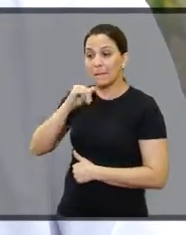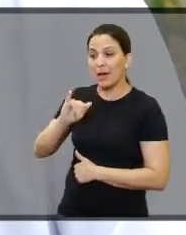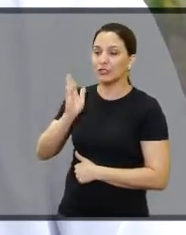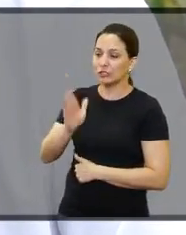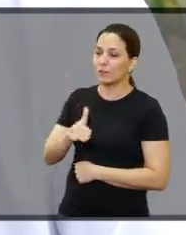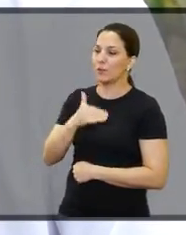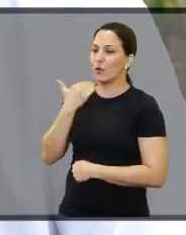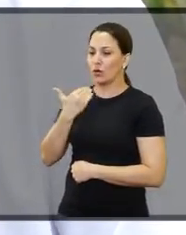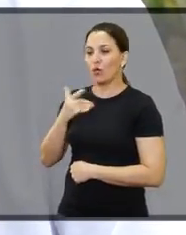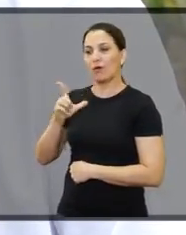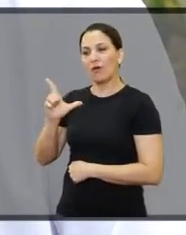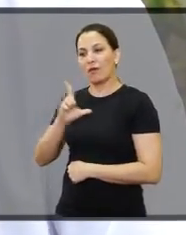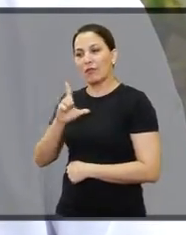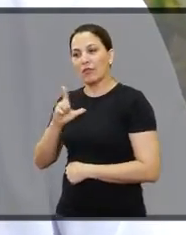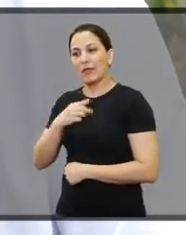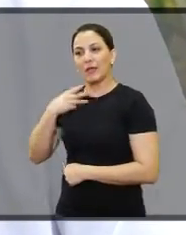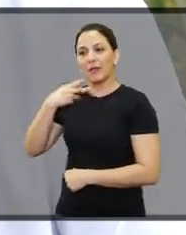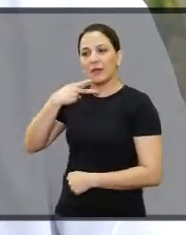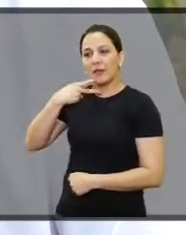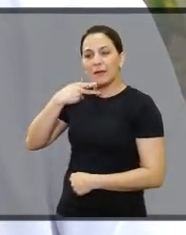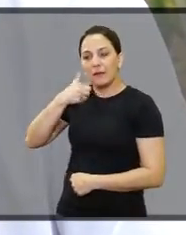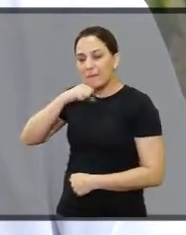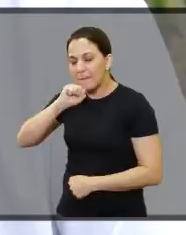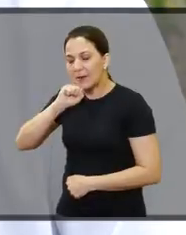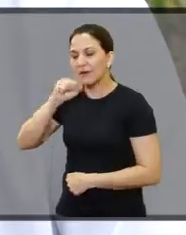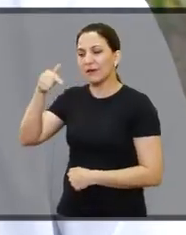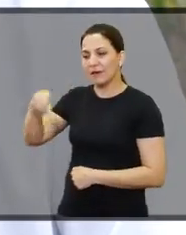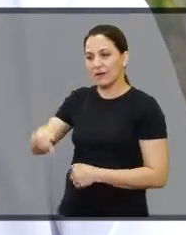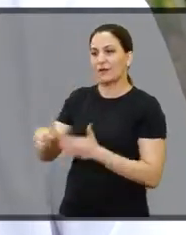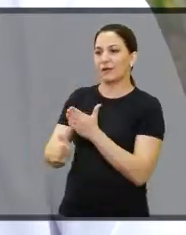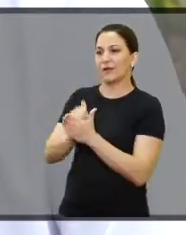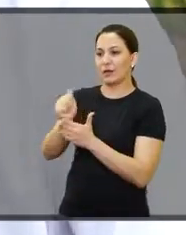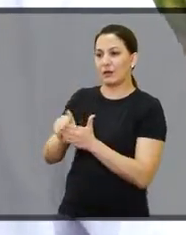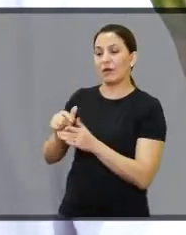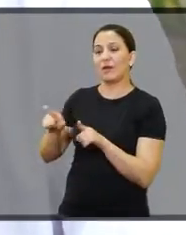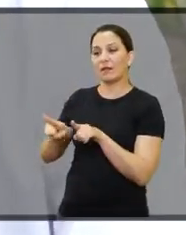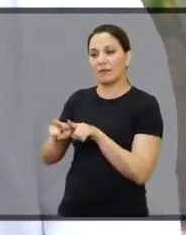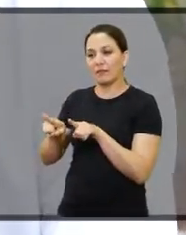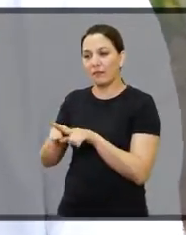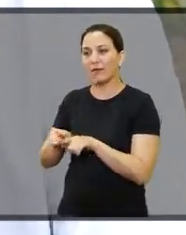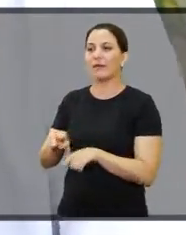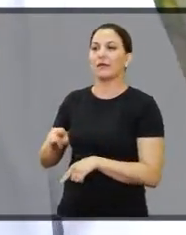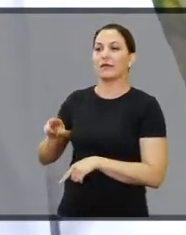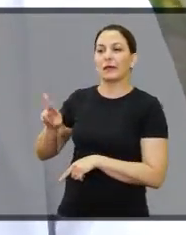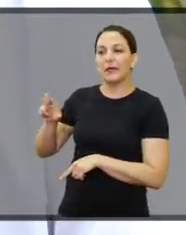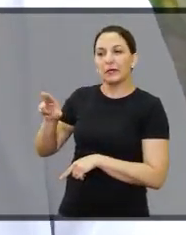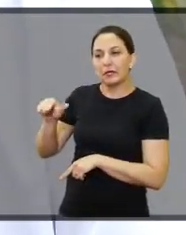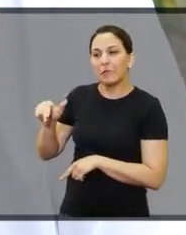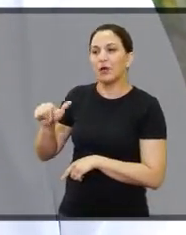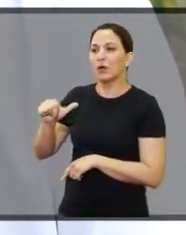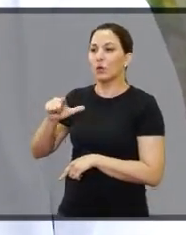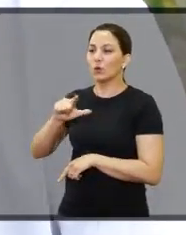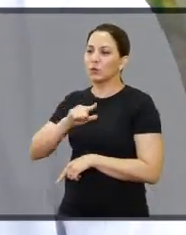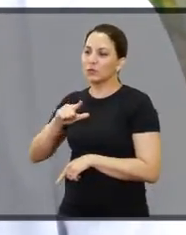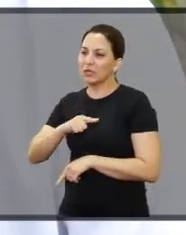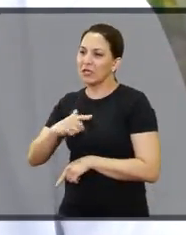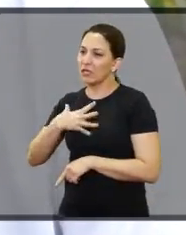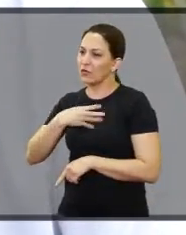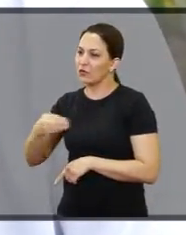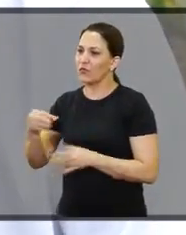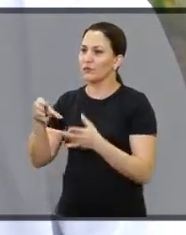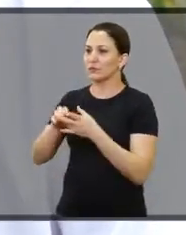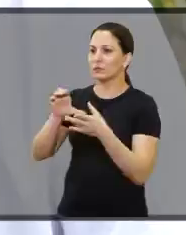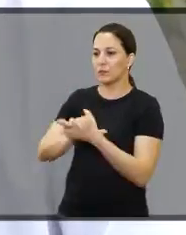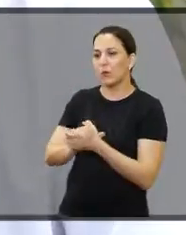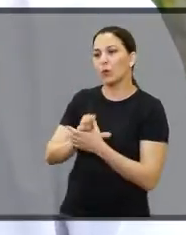pai que Deus já levou, mas tem minha mãe. E aqui em Araraquara eu tenho um irmão, a filha